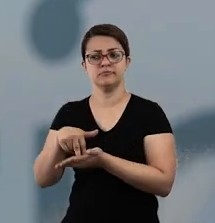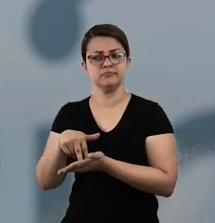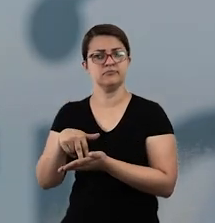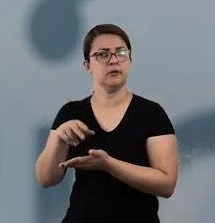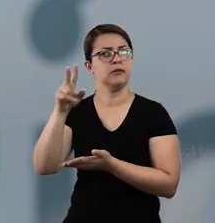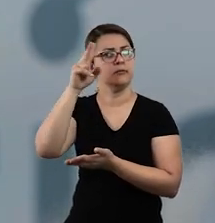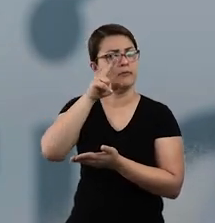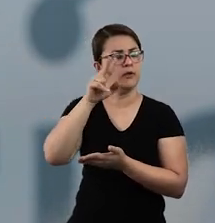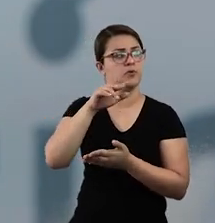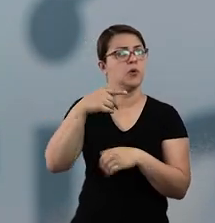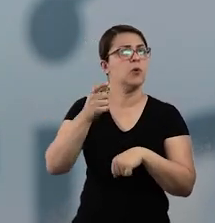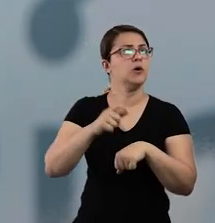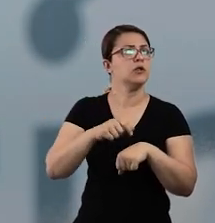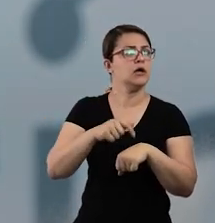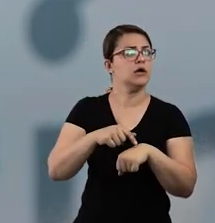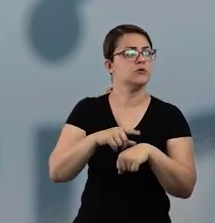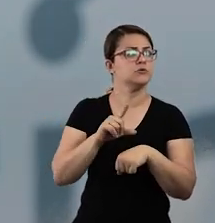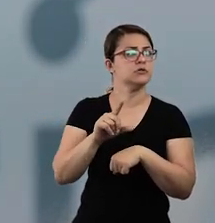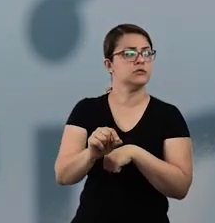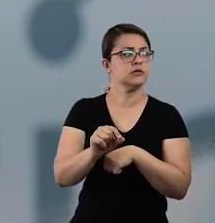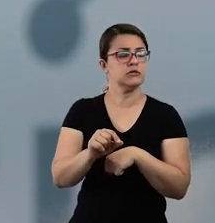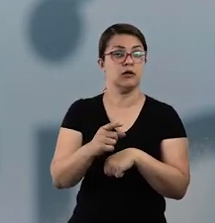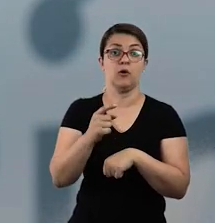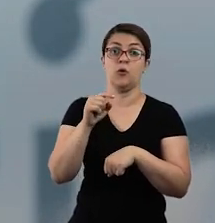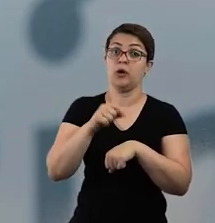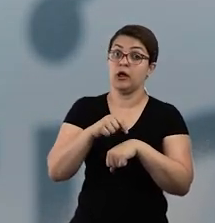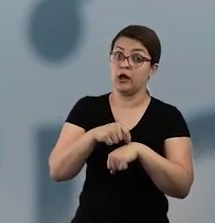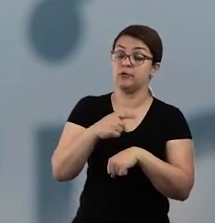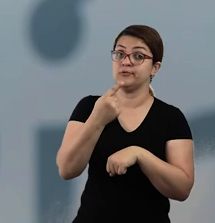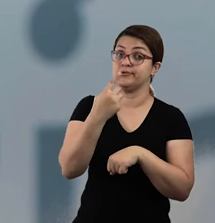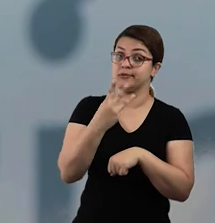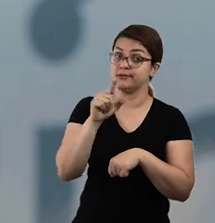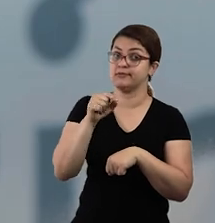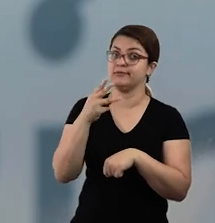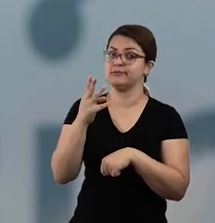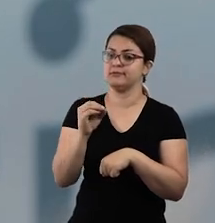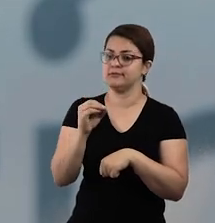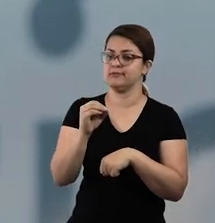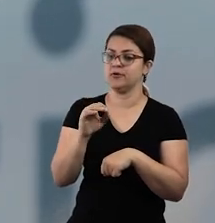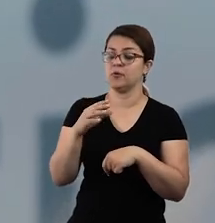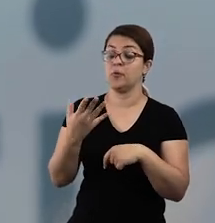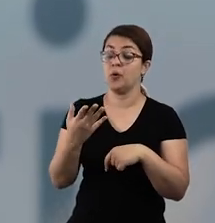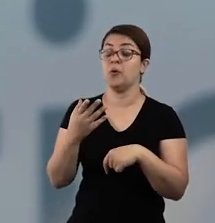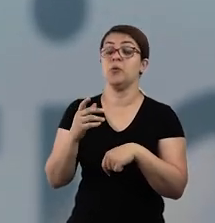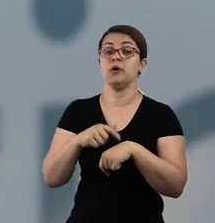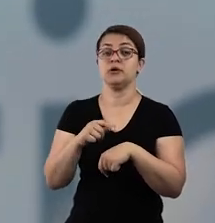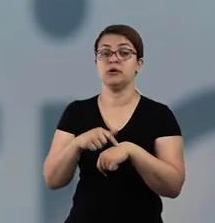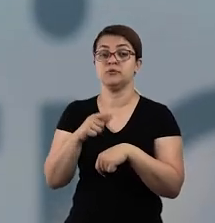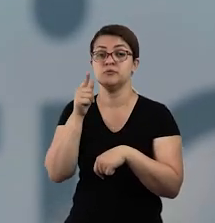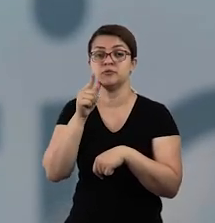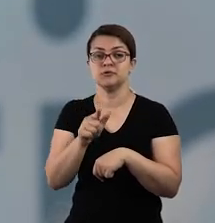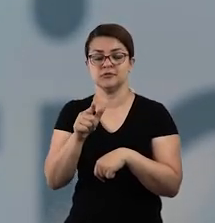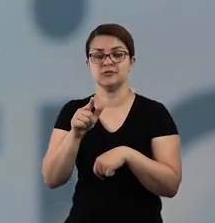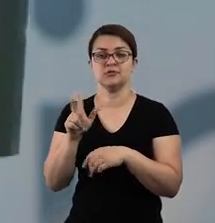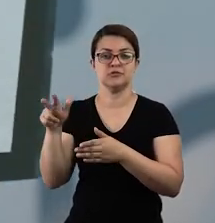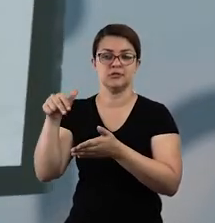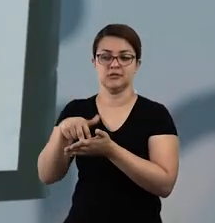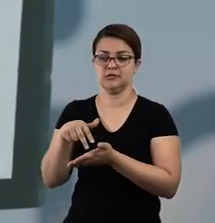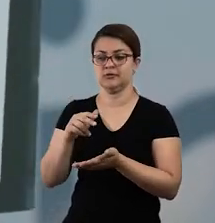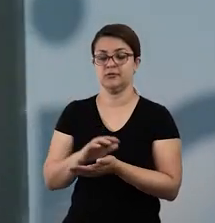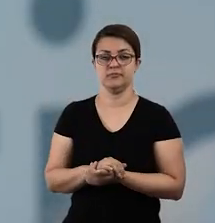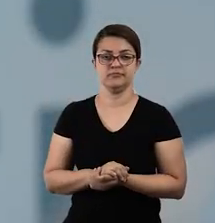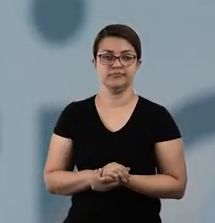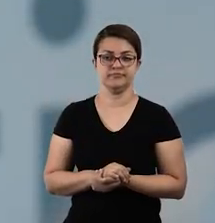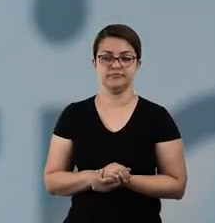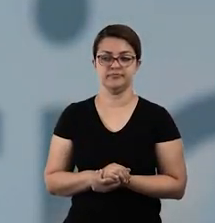horário que eu saí de casa. Eu saí às 13h30. Eu saí uma e meia. Então eu vou chegar às 14h40, duas horas ou às 14h45 da